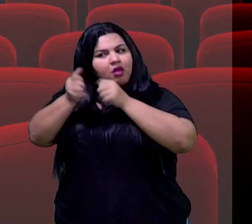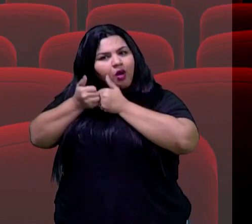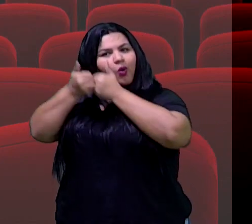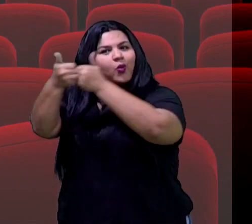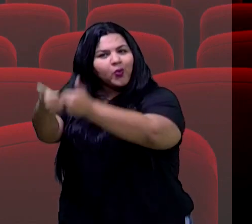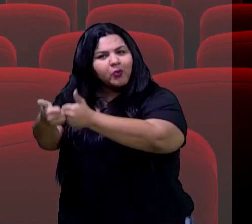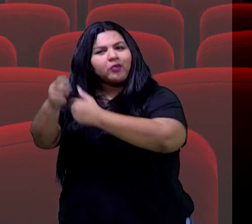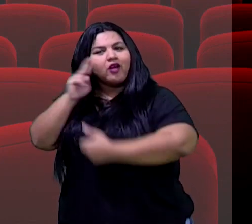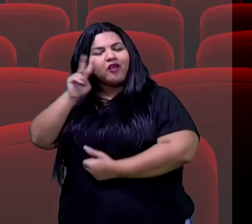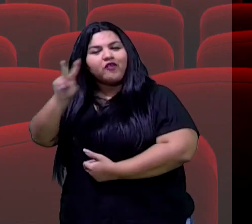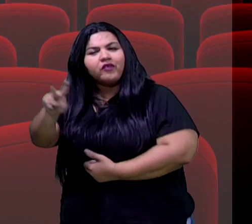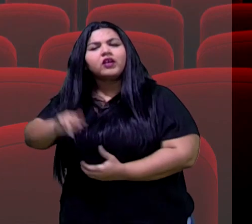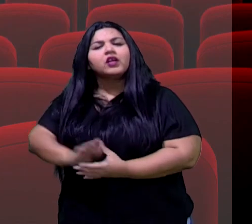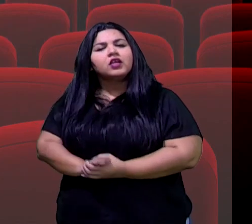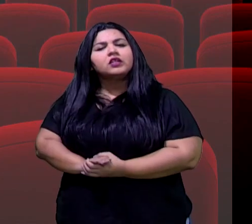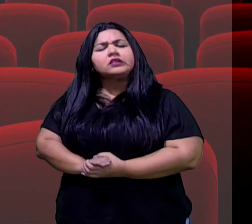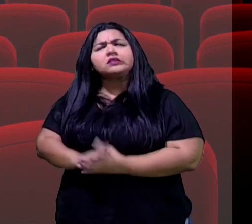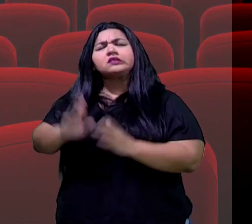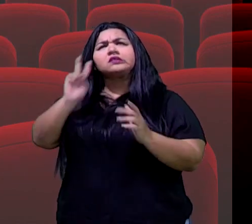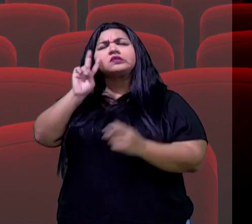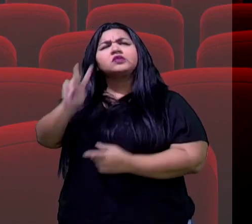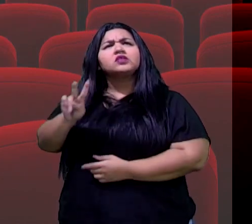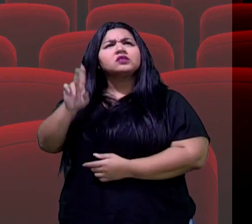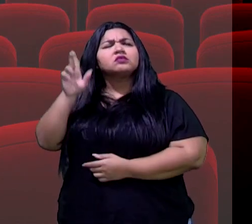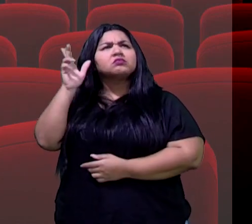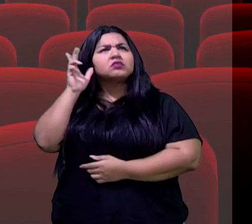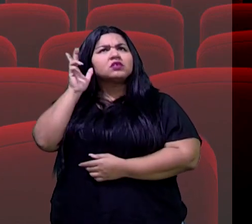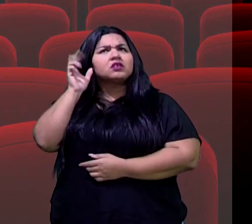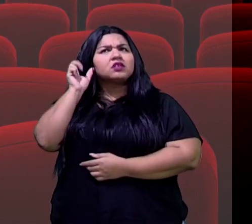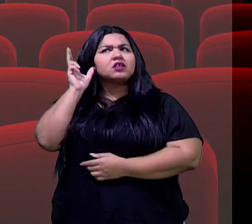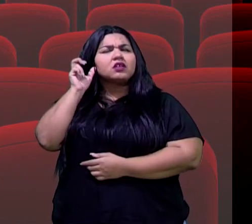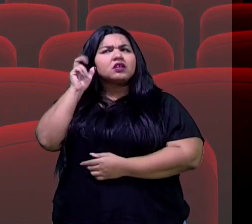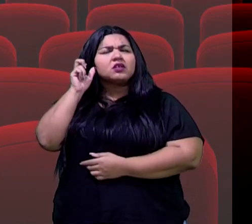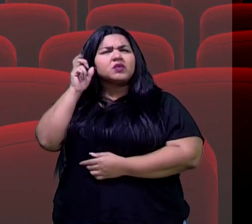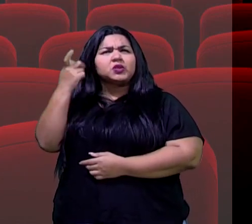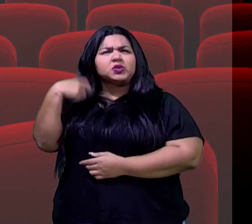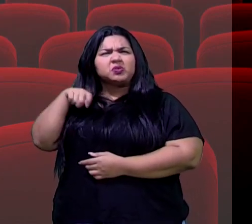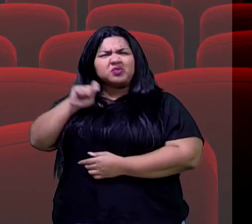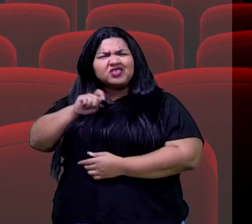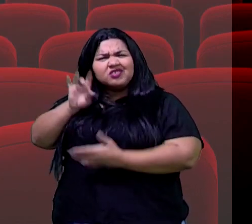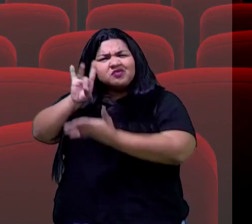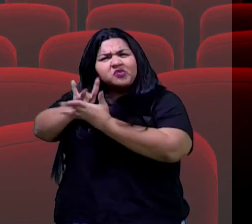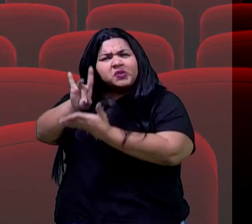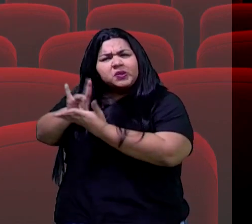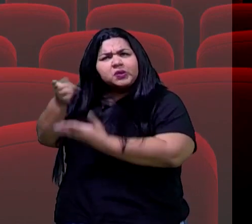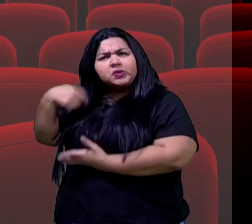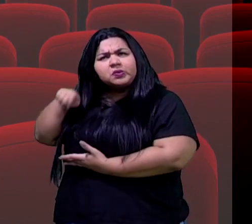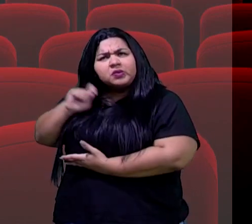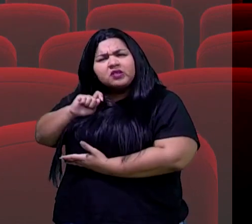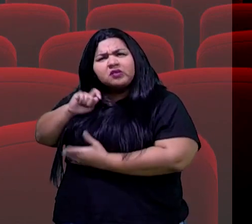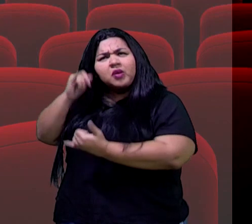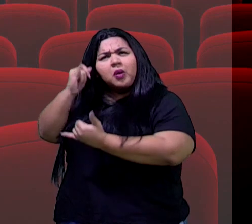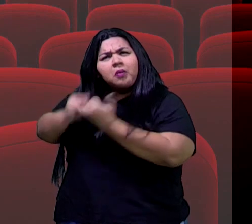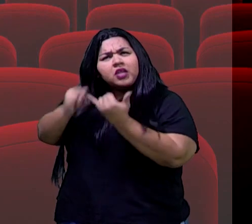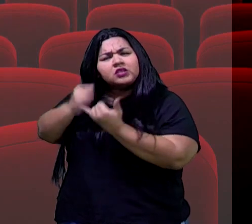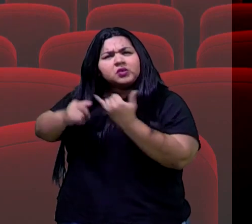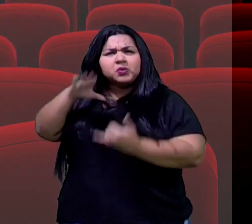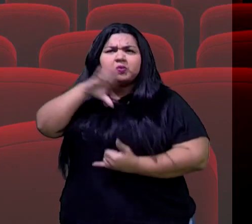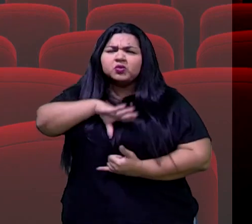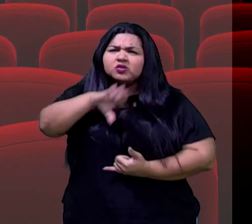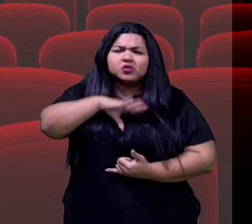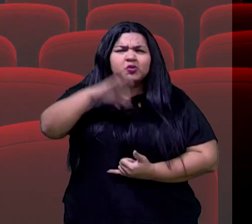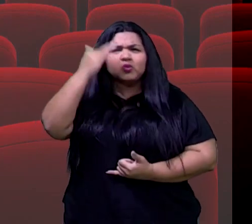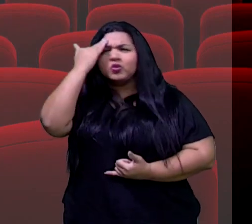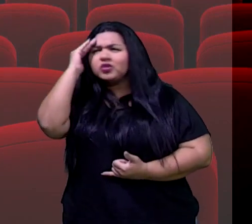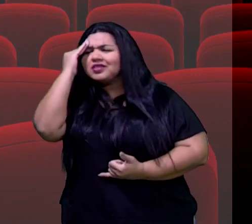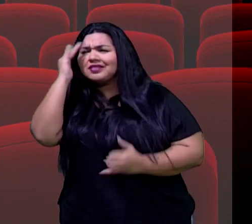eu comecei a ouvir lá, e assisti a série em espanhol, eu fiquei, o quê? Isso é mesmo espanhol? Mas espanhol não é parecido com português? Eu